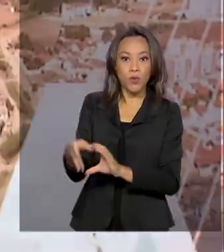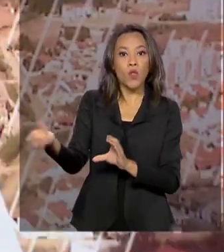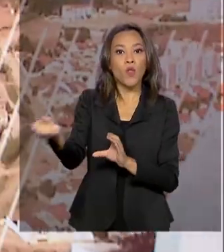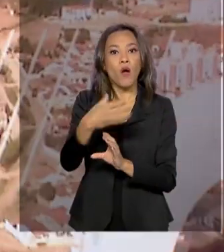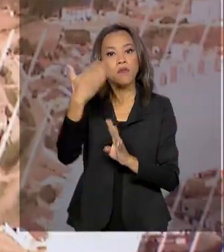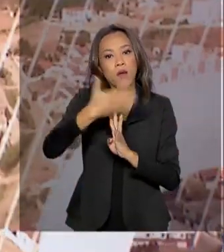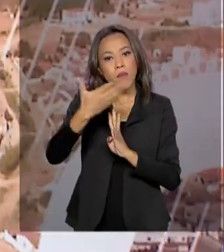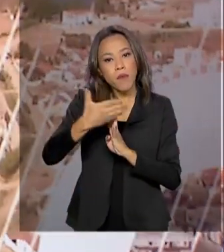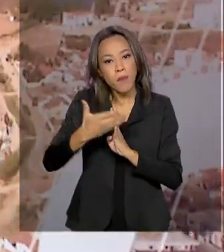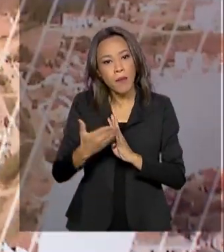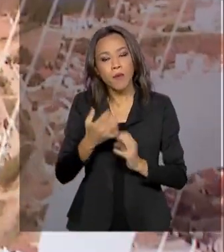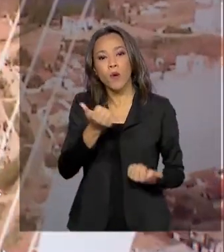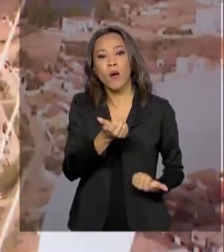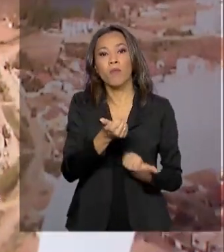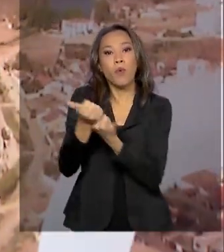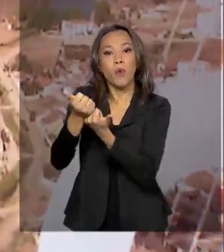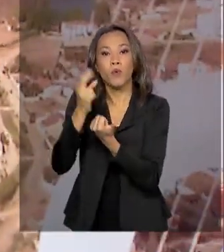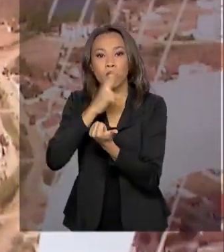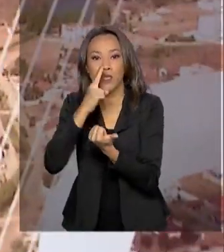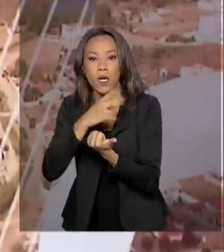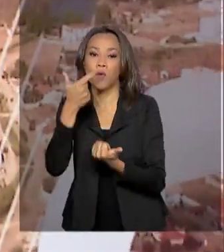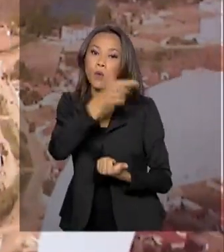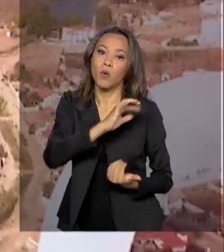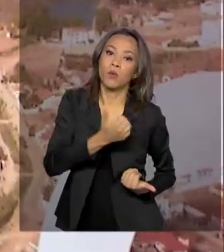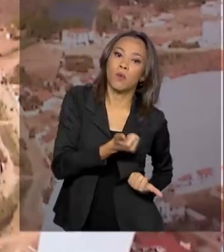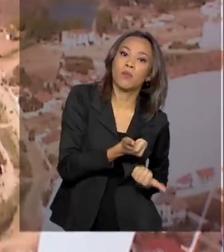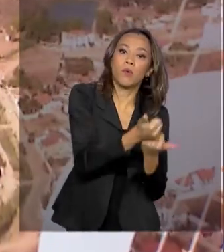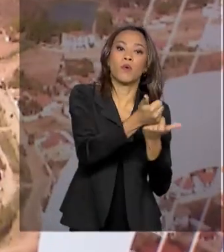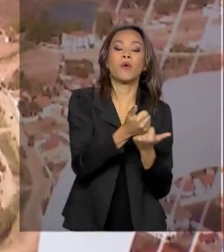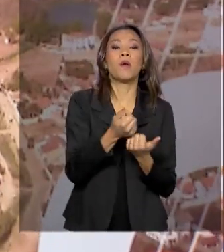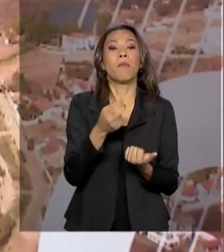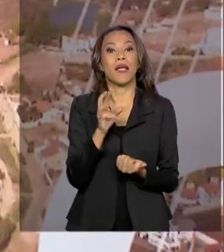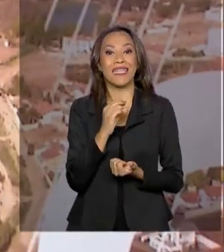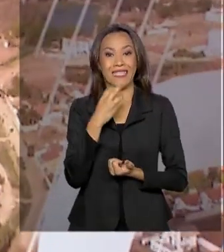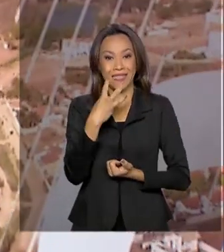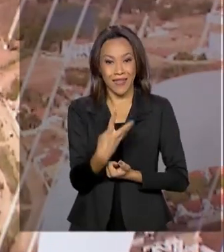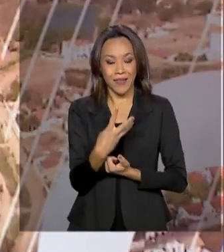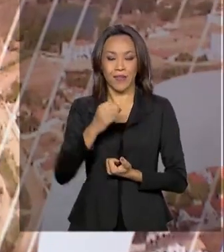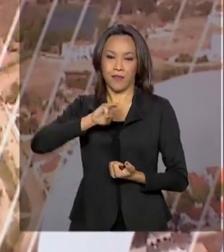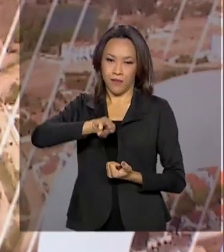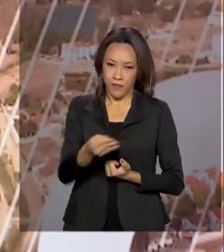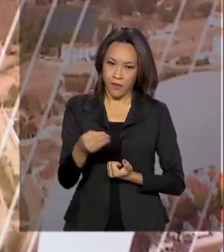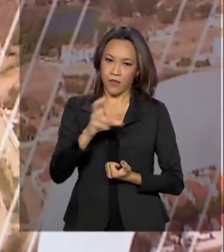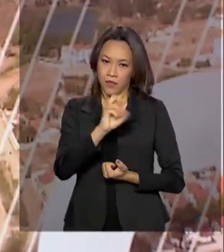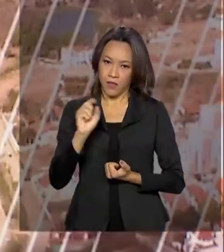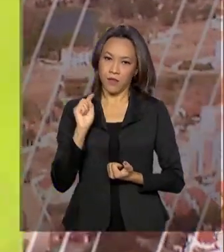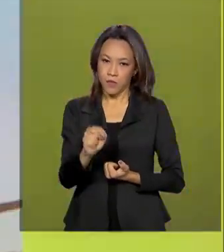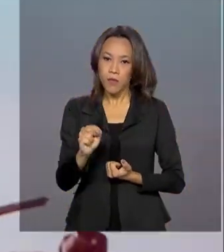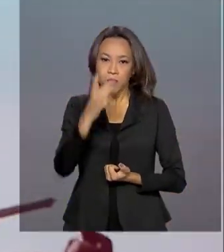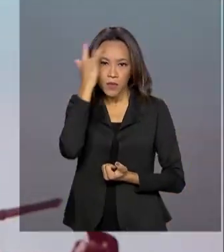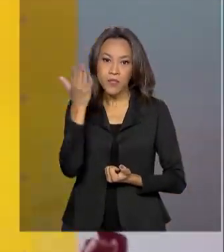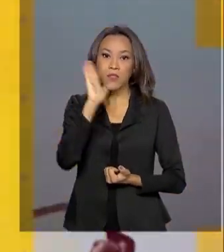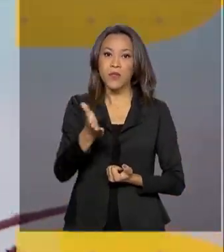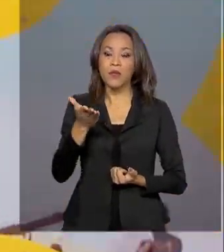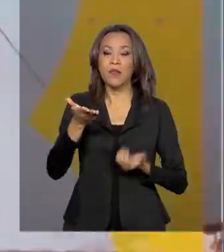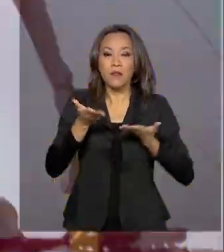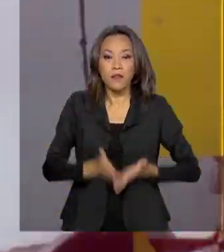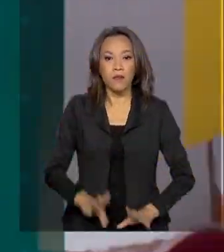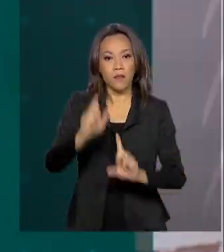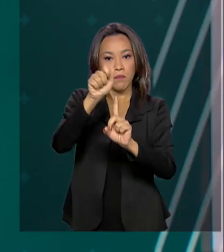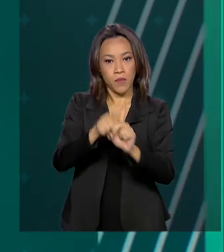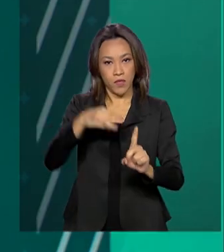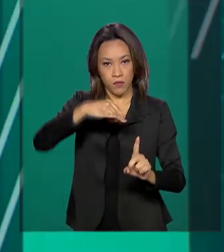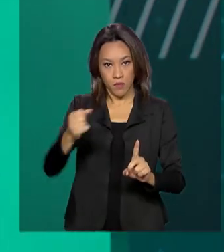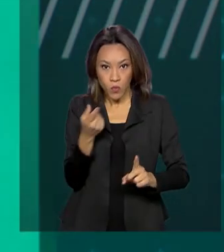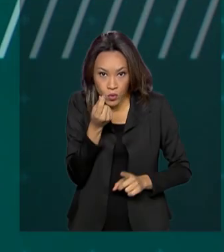emergencial e do auxílio extensão para 3,5 milhões de trabalhadores nascidos em março. O dinheiro pode ser